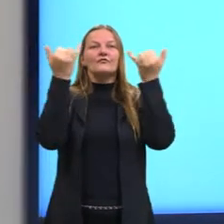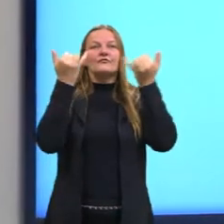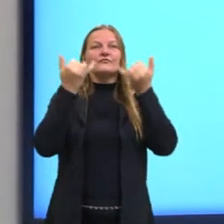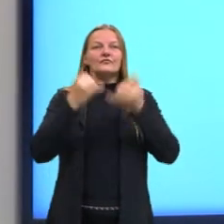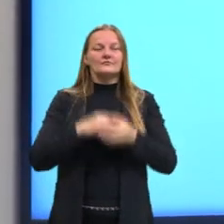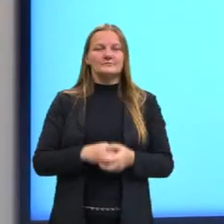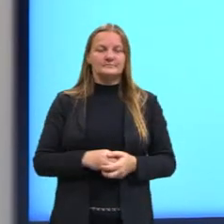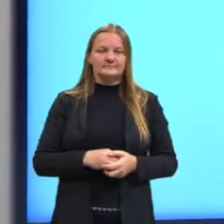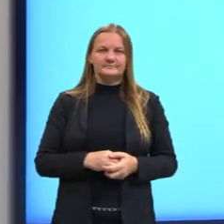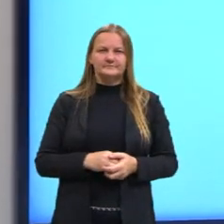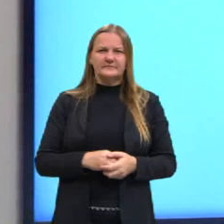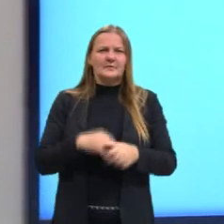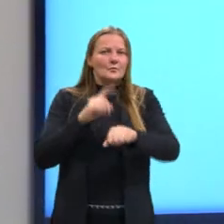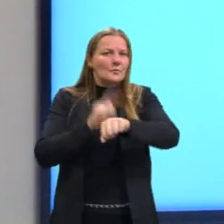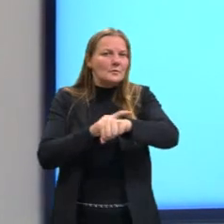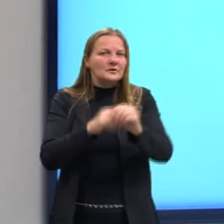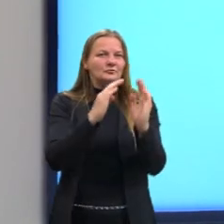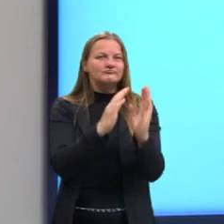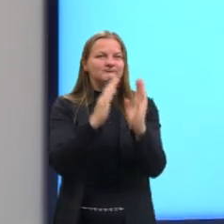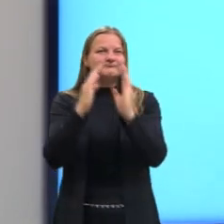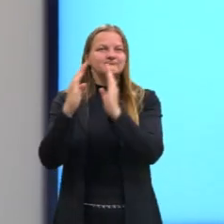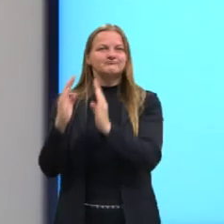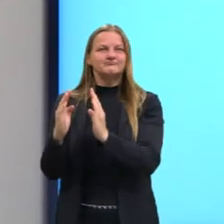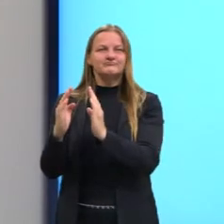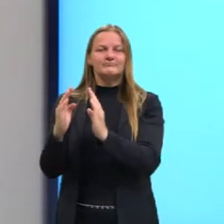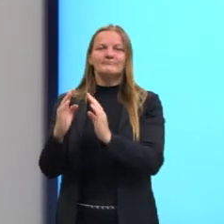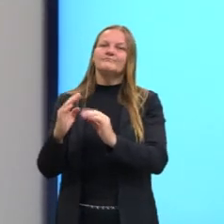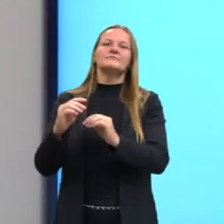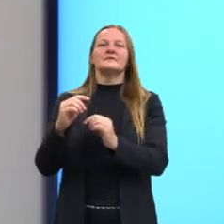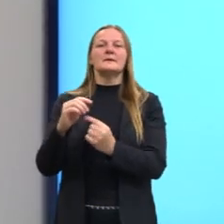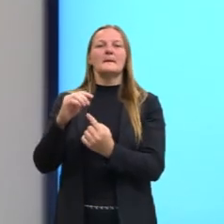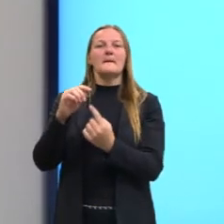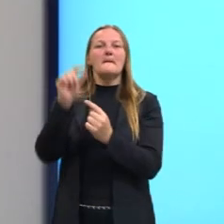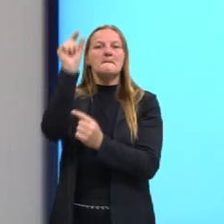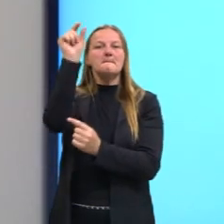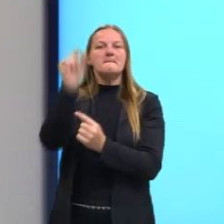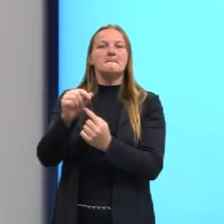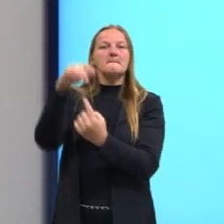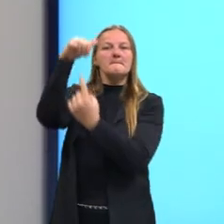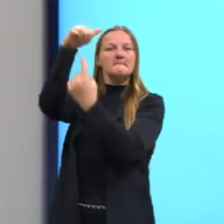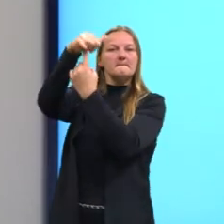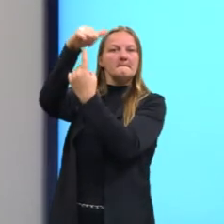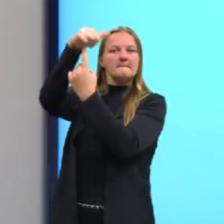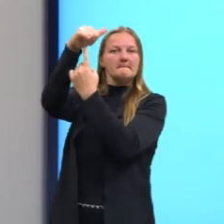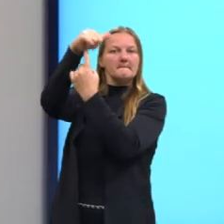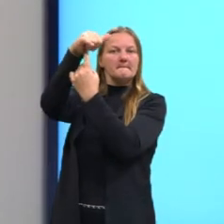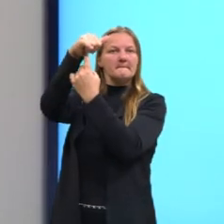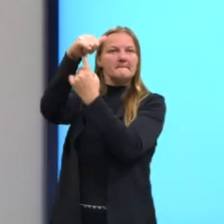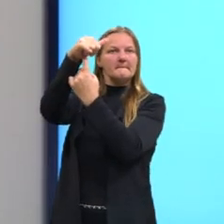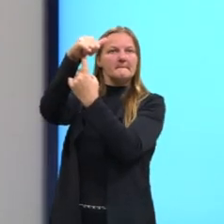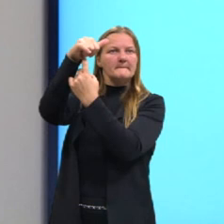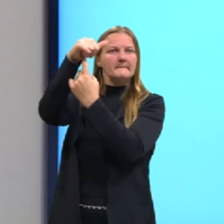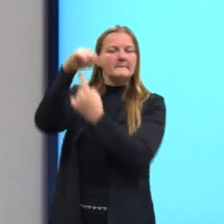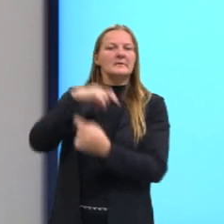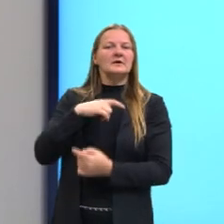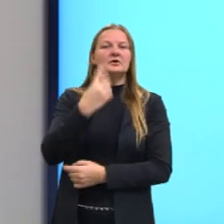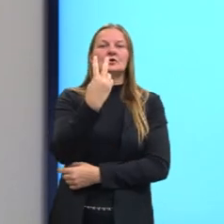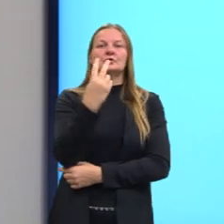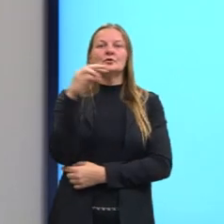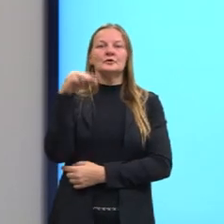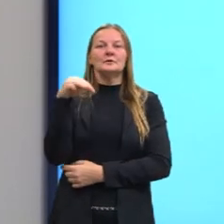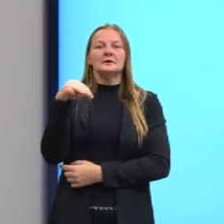mesmo momento, ao seu lado, a sombra projetada de um poste mede 2m.